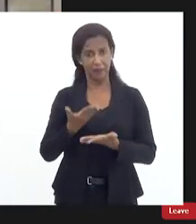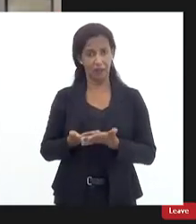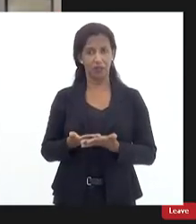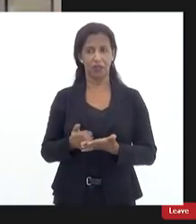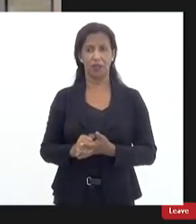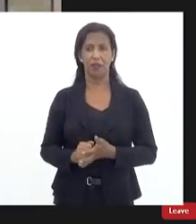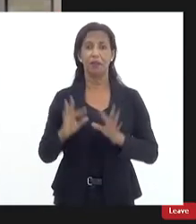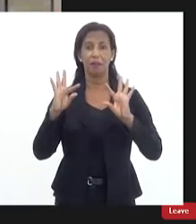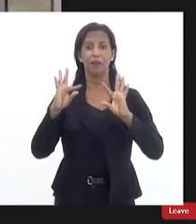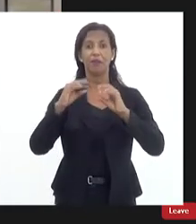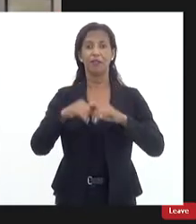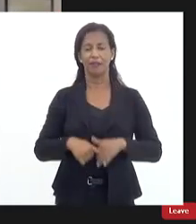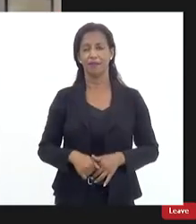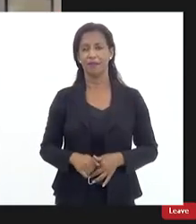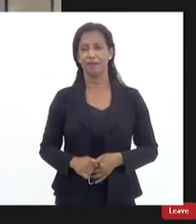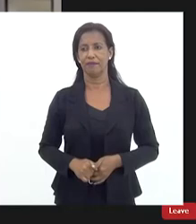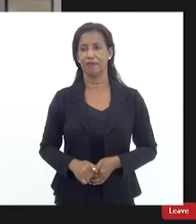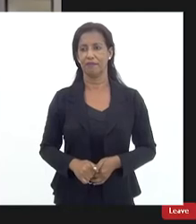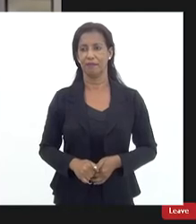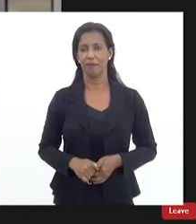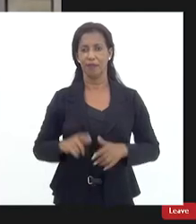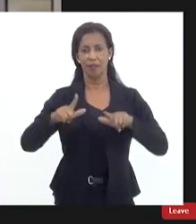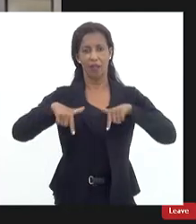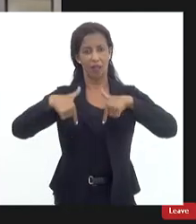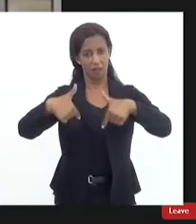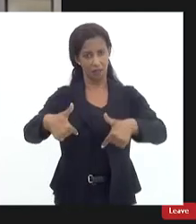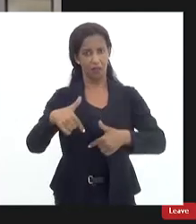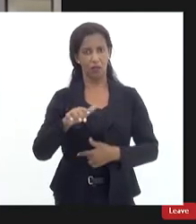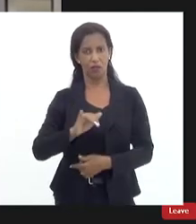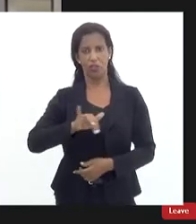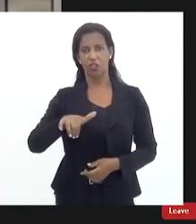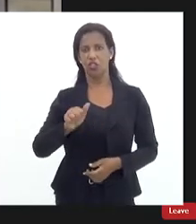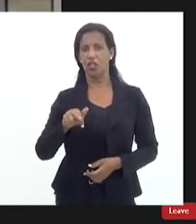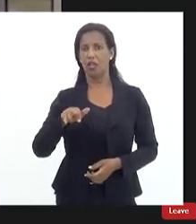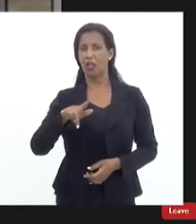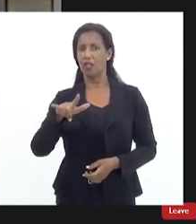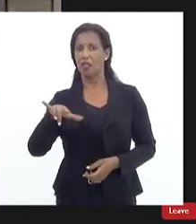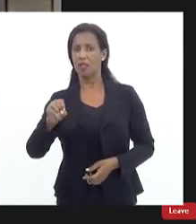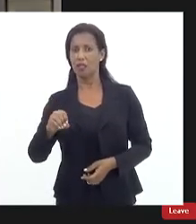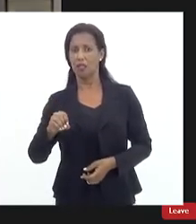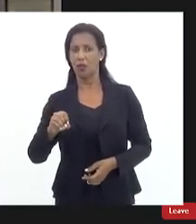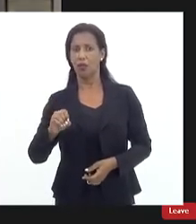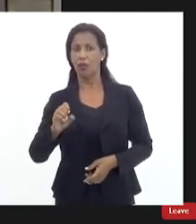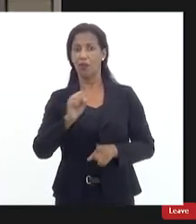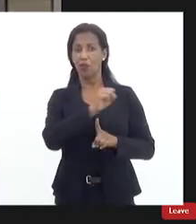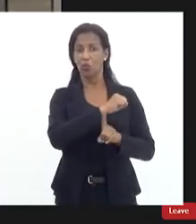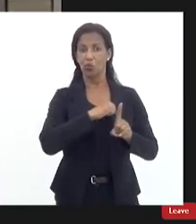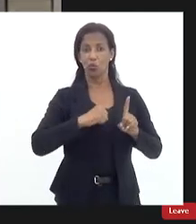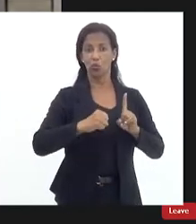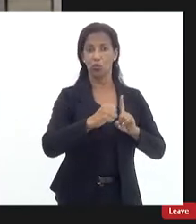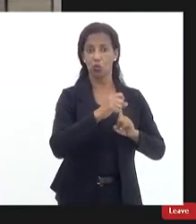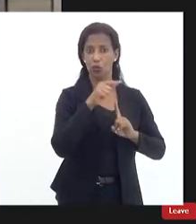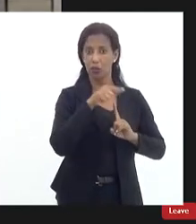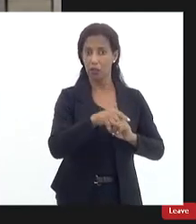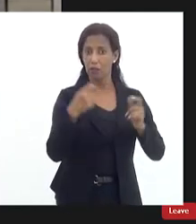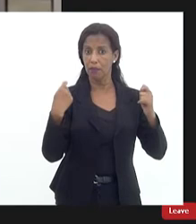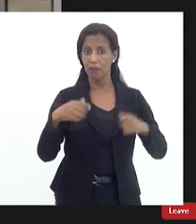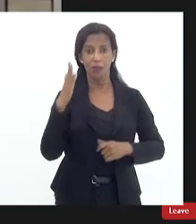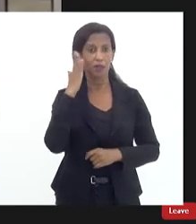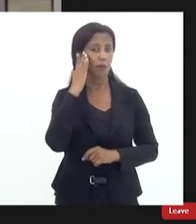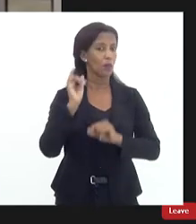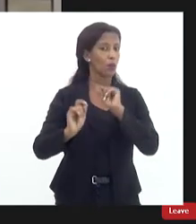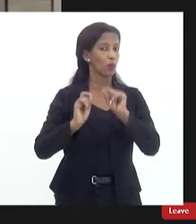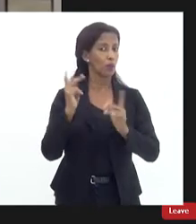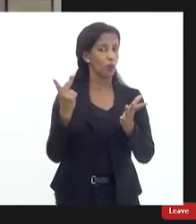para finalizar a operação do Jacarezinho é uma operação que a sociedade merece saber o que aconteceu